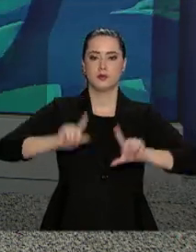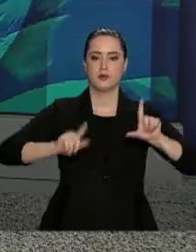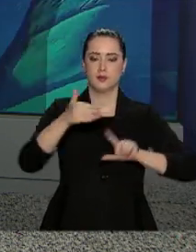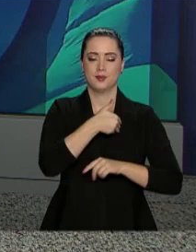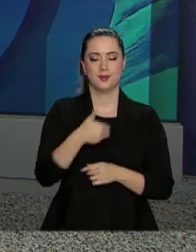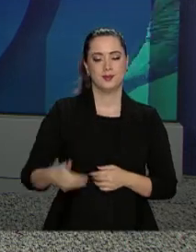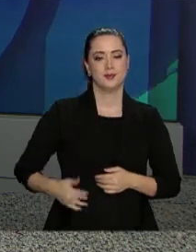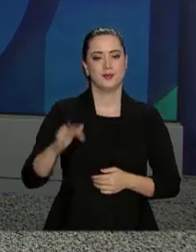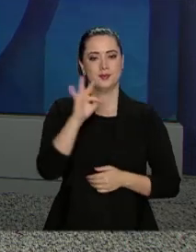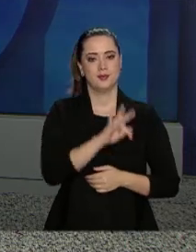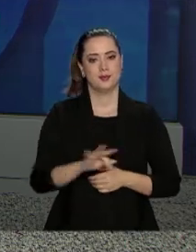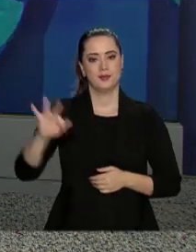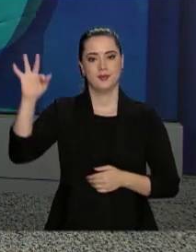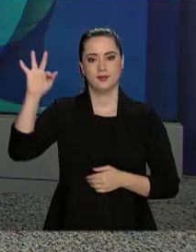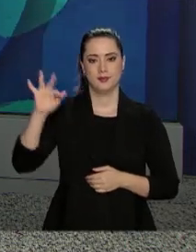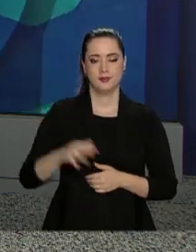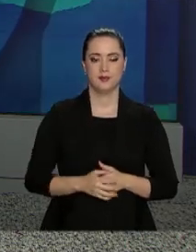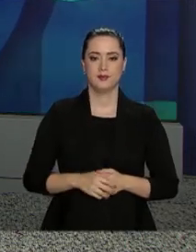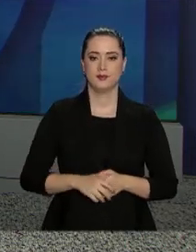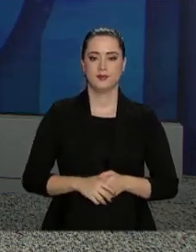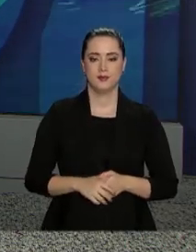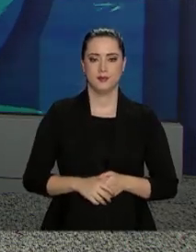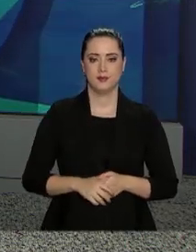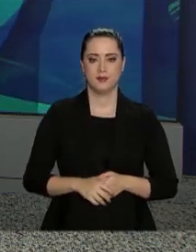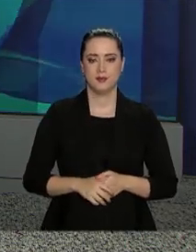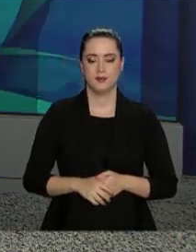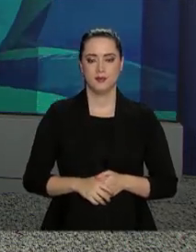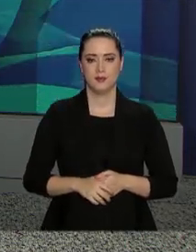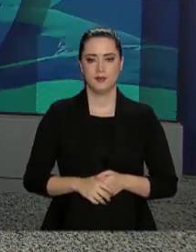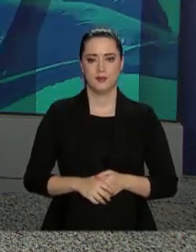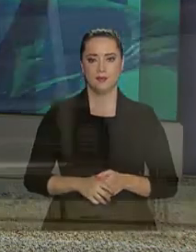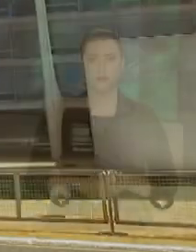continue com a gente aqui na NBR e a TV do Governo Federal.